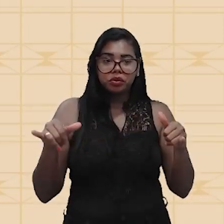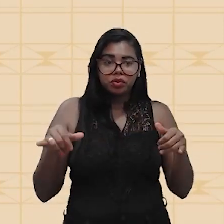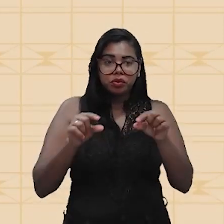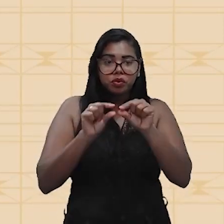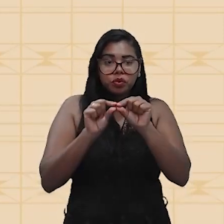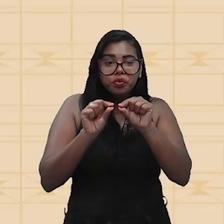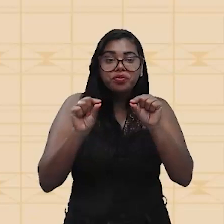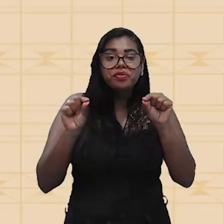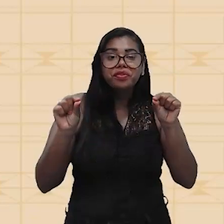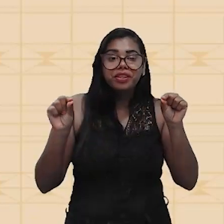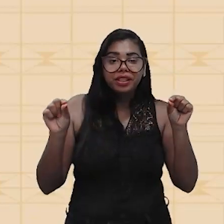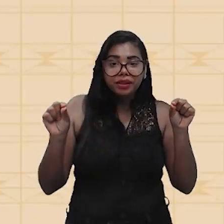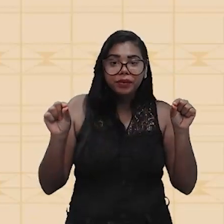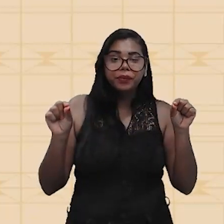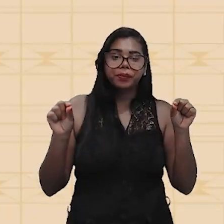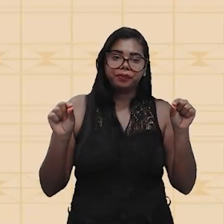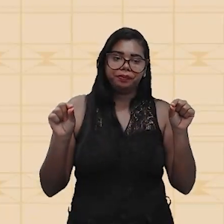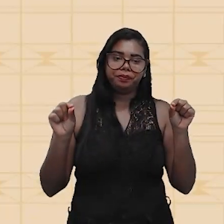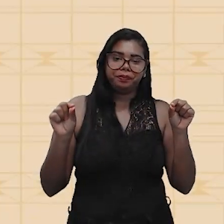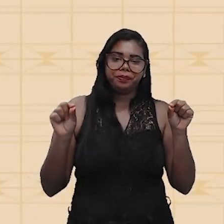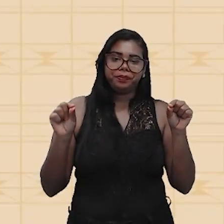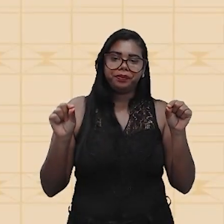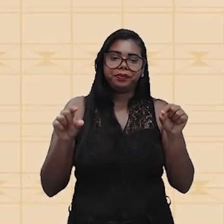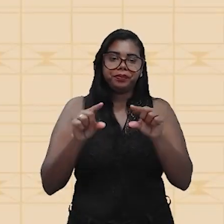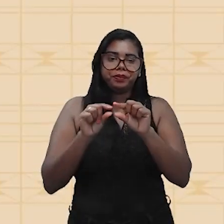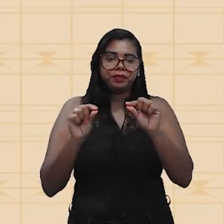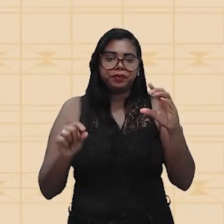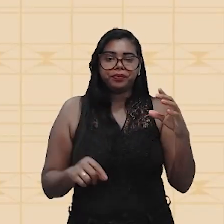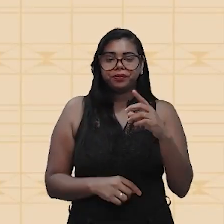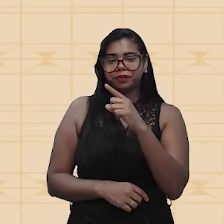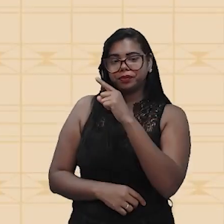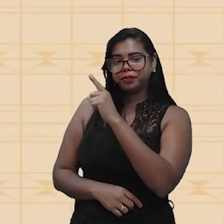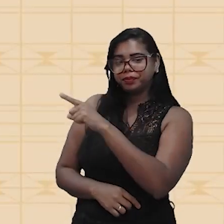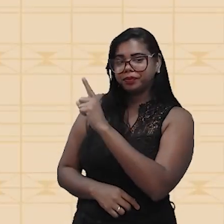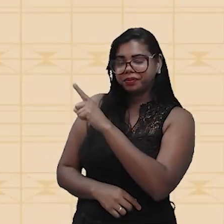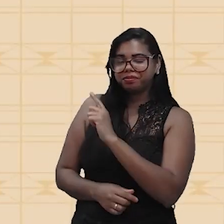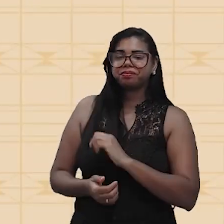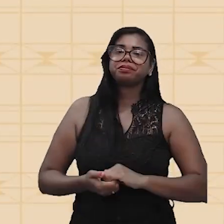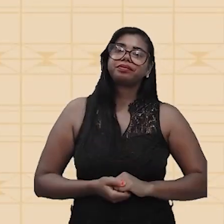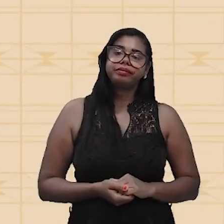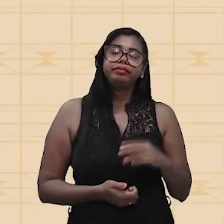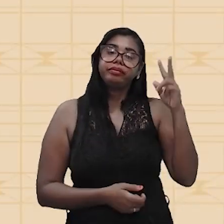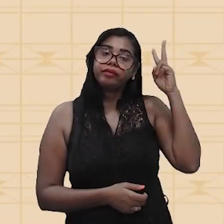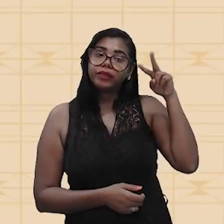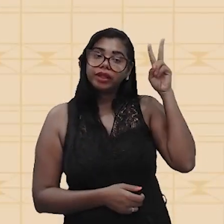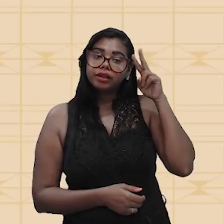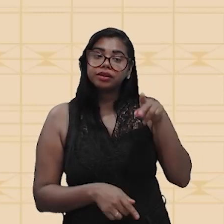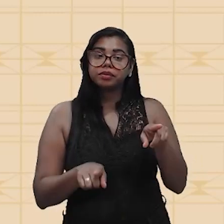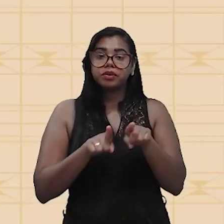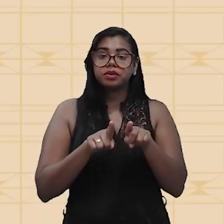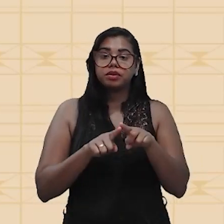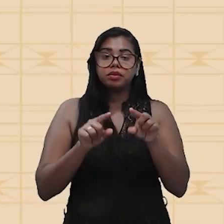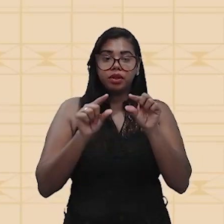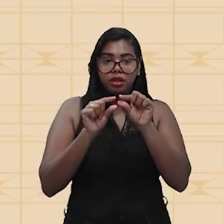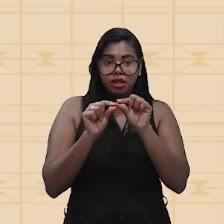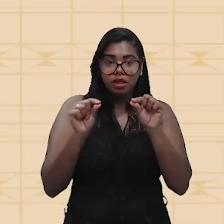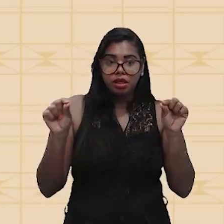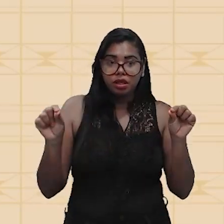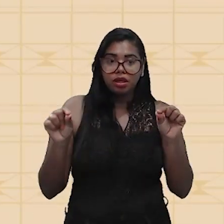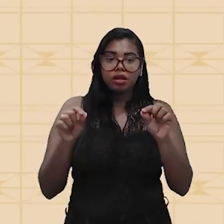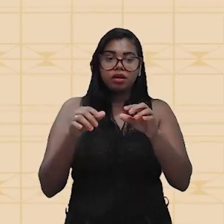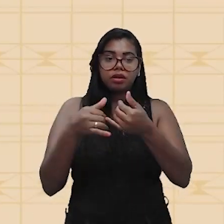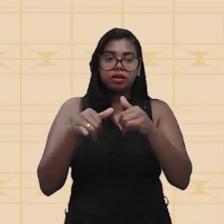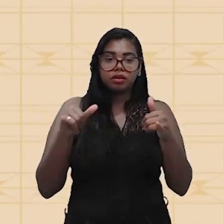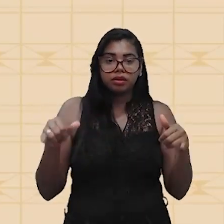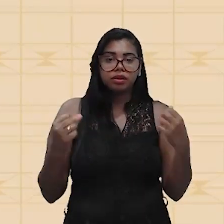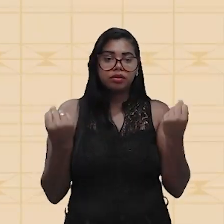condutor. Então, dessa maneira, pessoal, lembre-se, a corrente elétrica, ela vai precisar de um fio